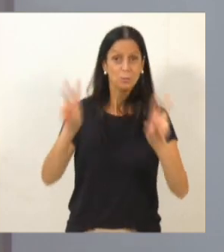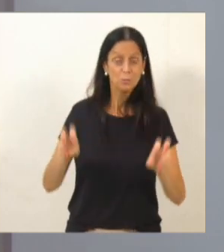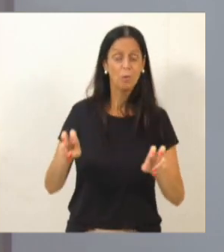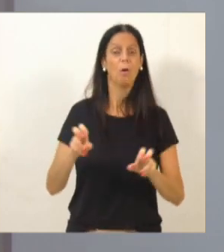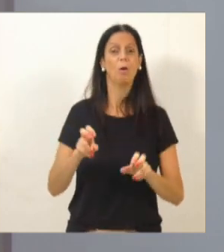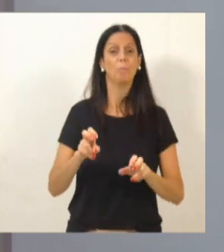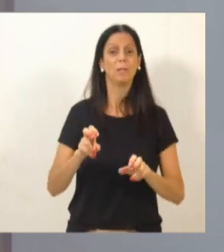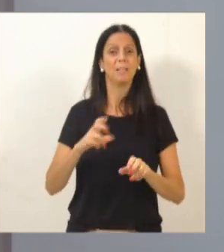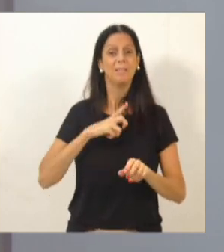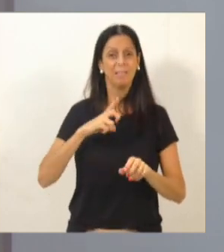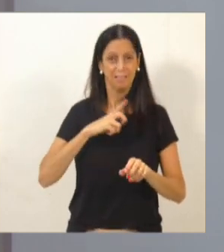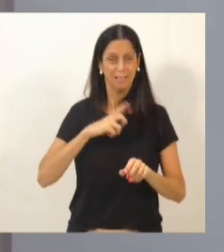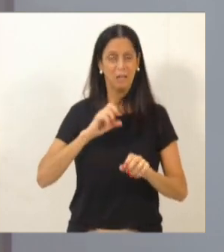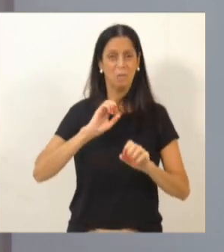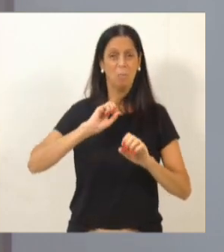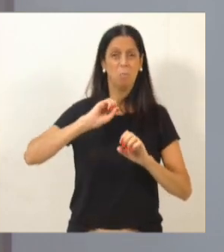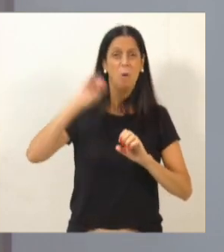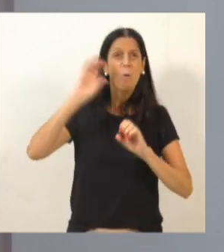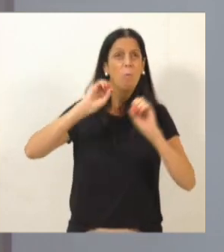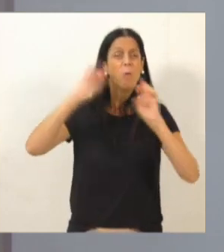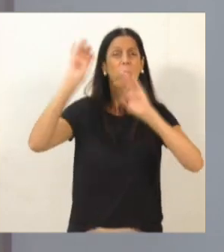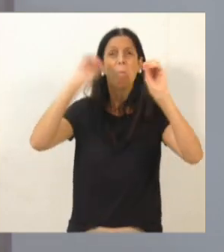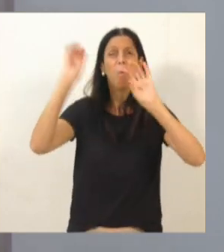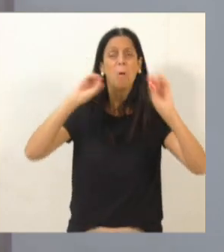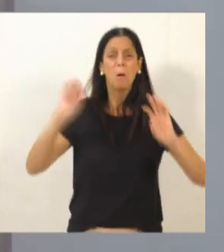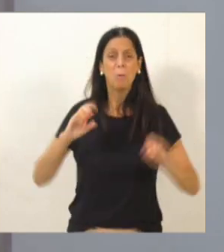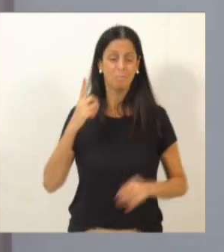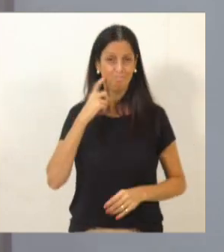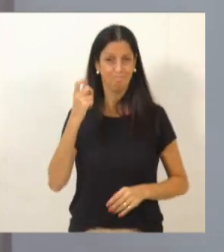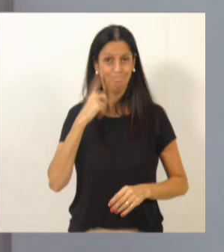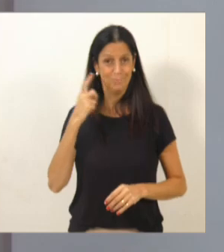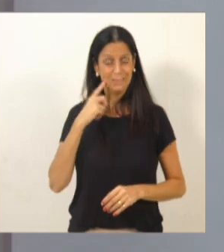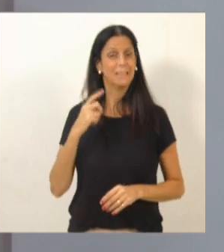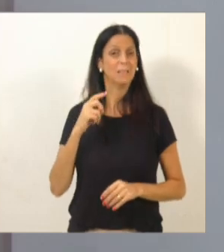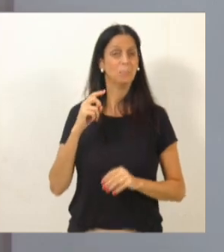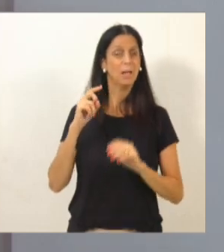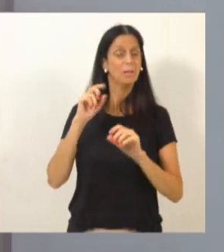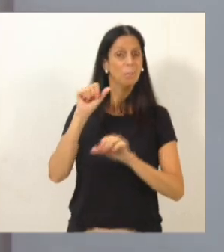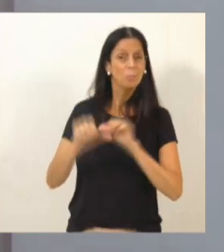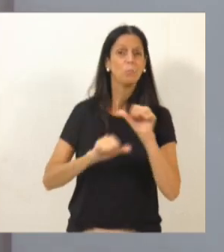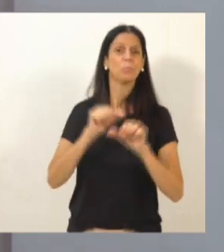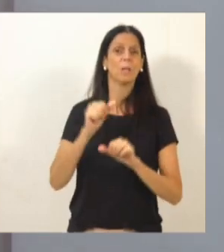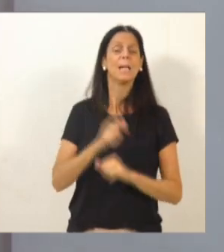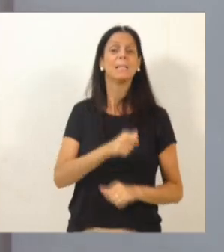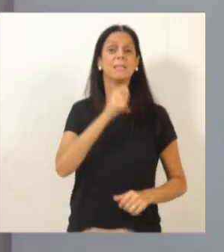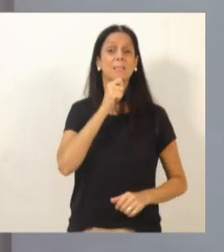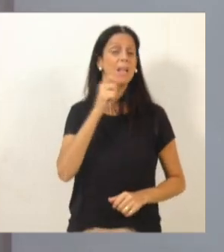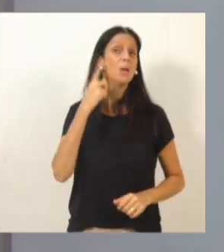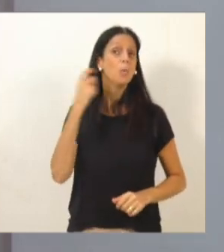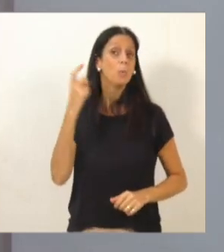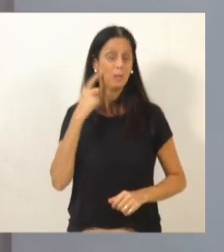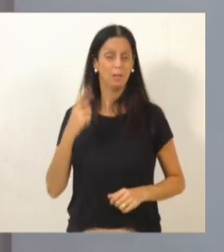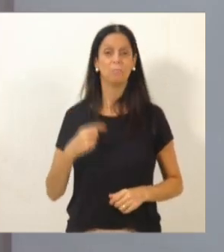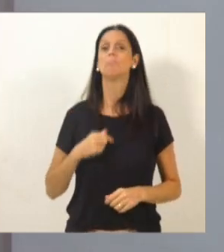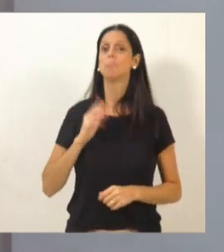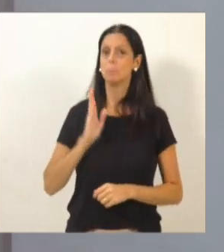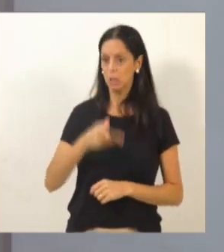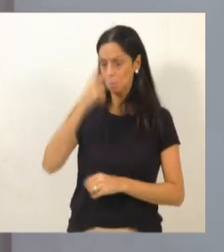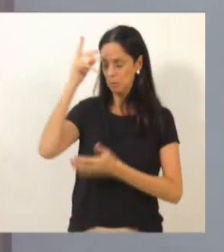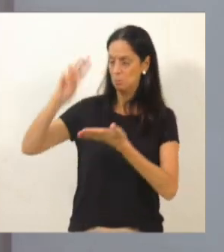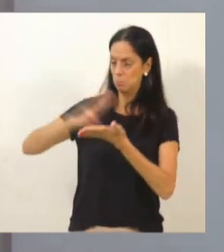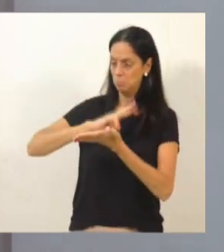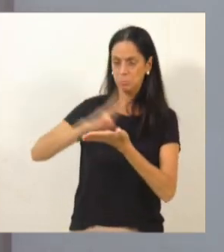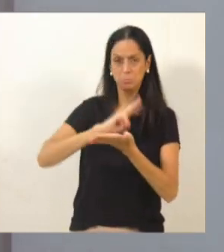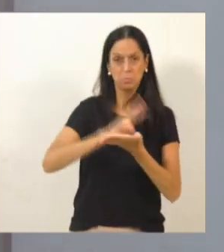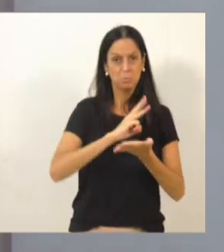barulhentos, e que também está tendo uma repercussão muito forte. E eu tenho recebido várias mensagens, e tenho feito questão de